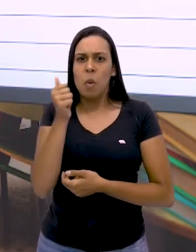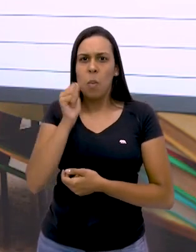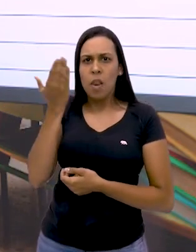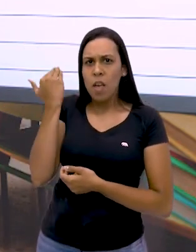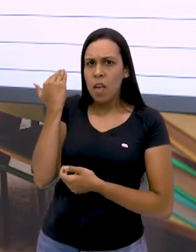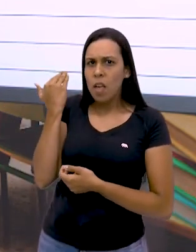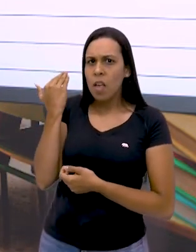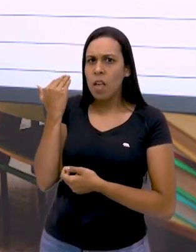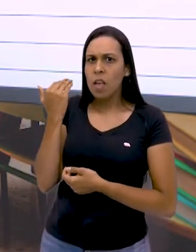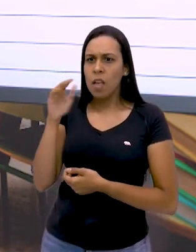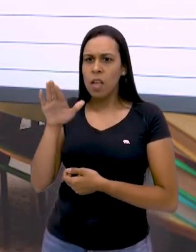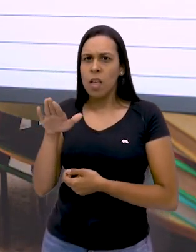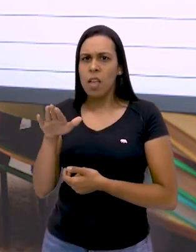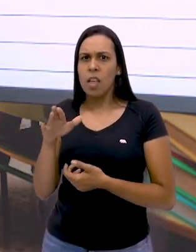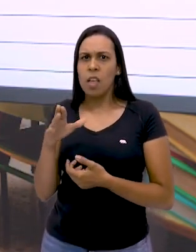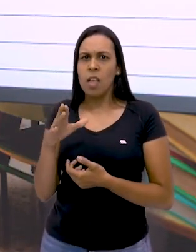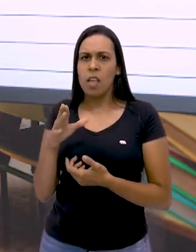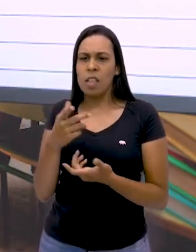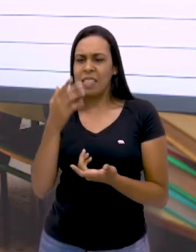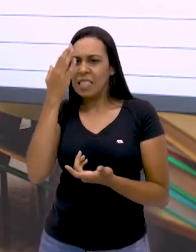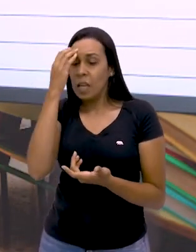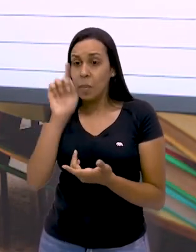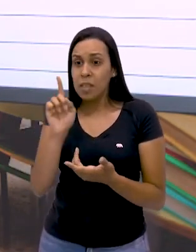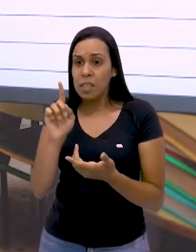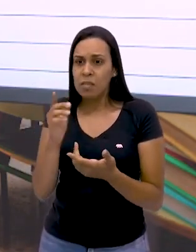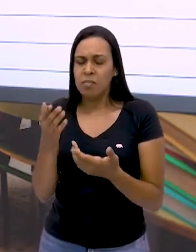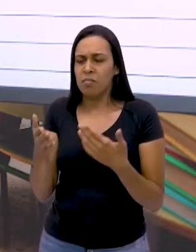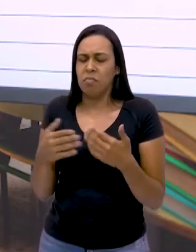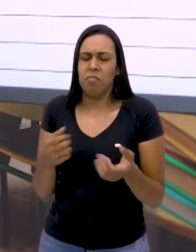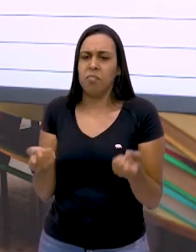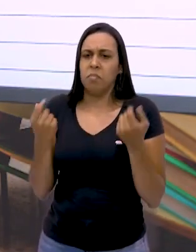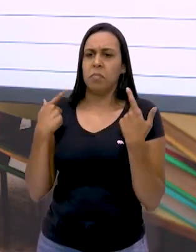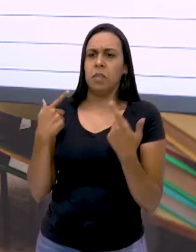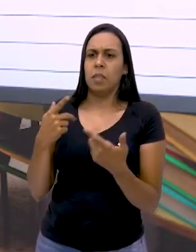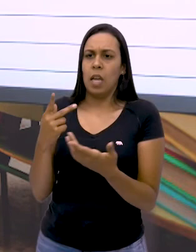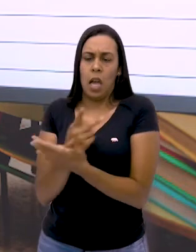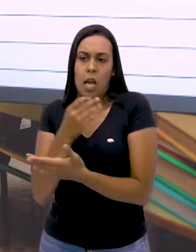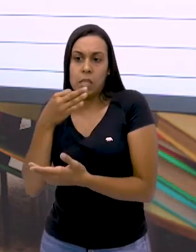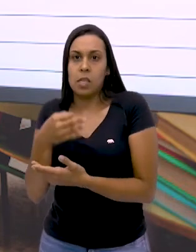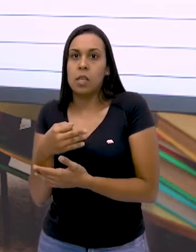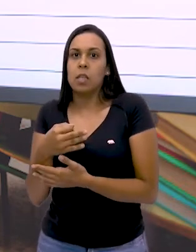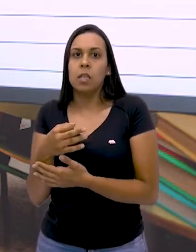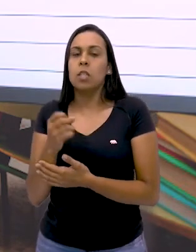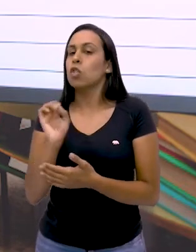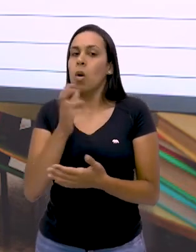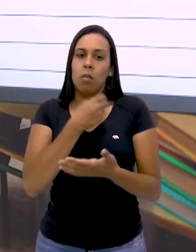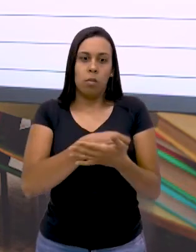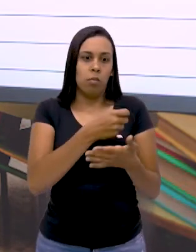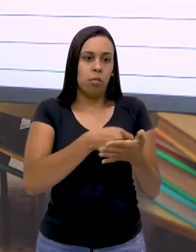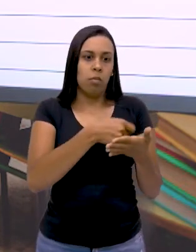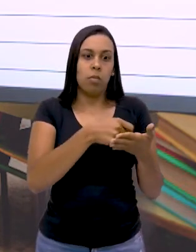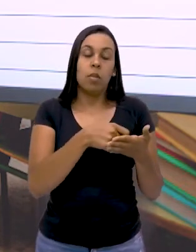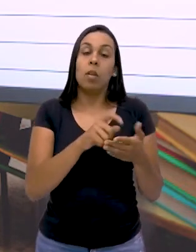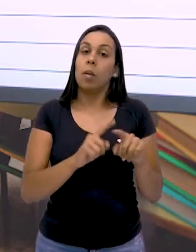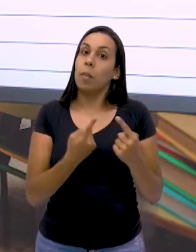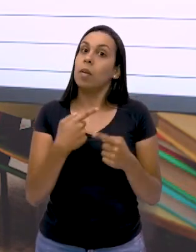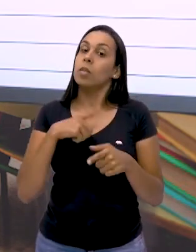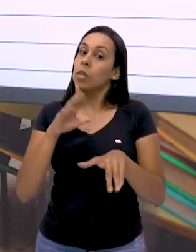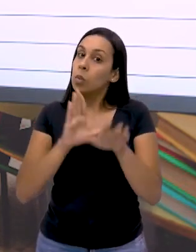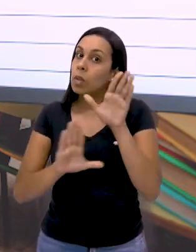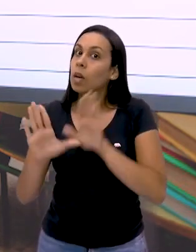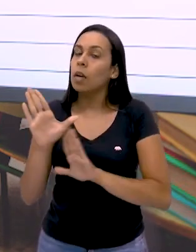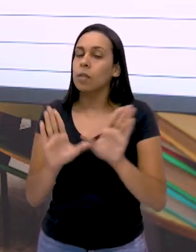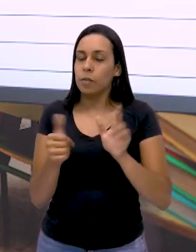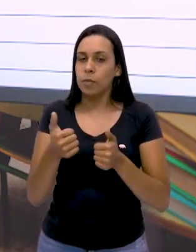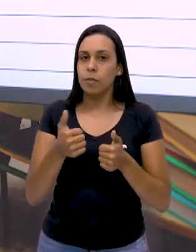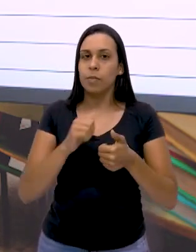lá, tá? Que come algumas palavras, né? Não se importa se está faltando ou não. Ela apenas quer escrever. Mas sejam cuidadosos